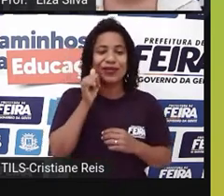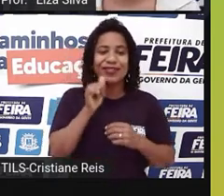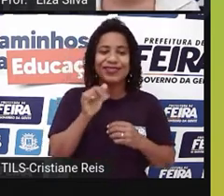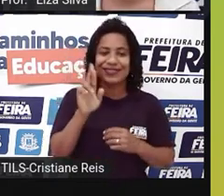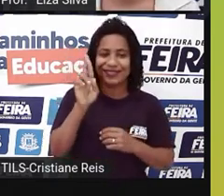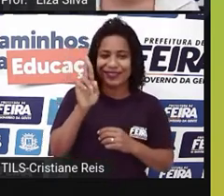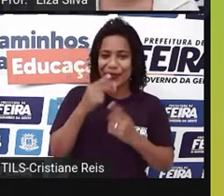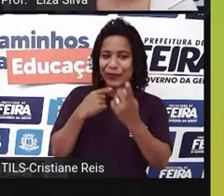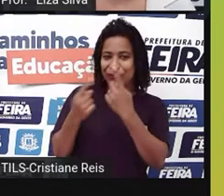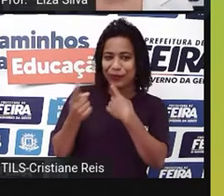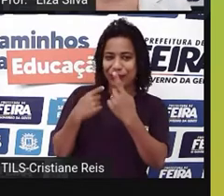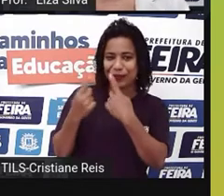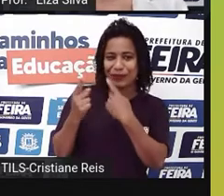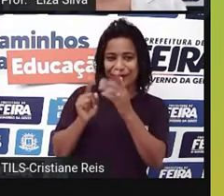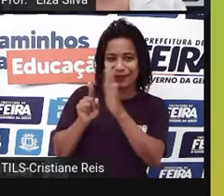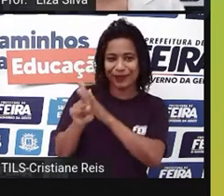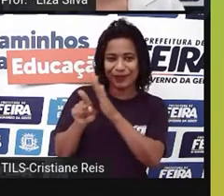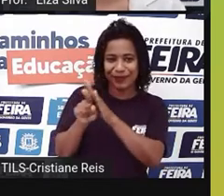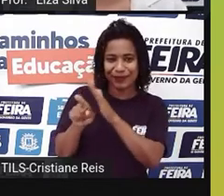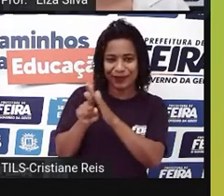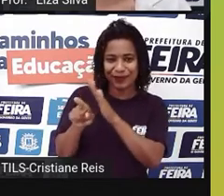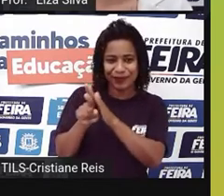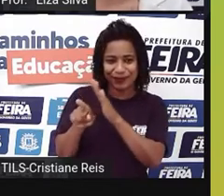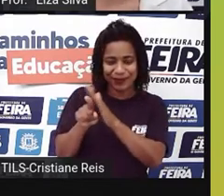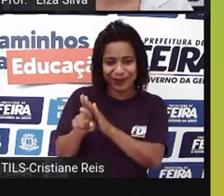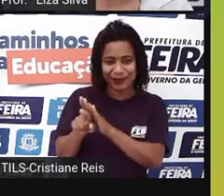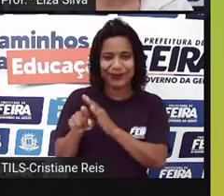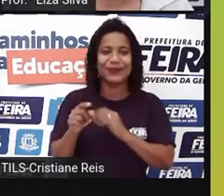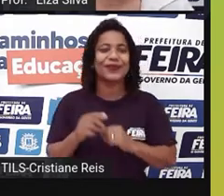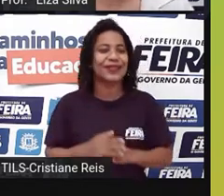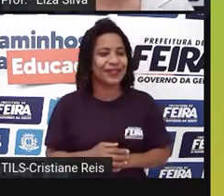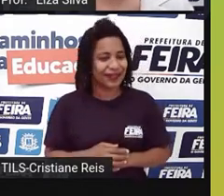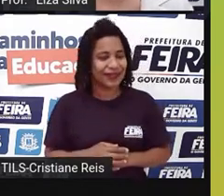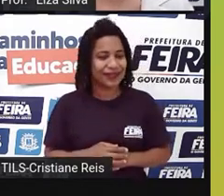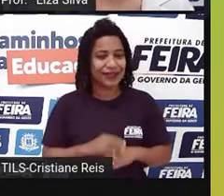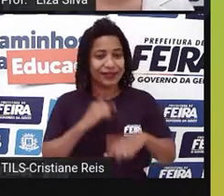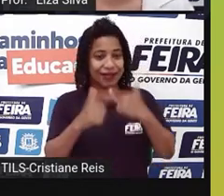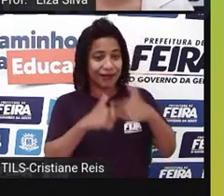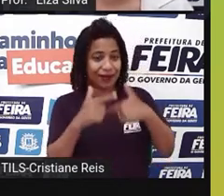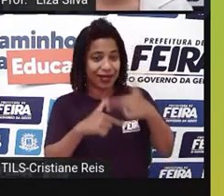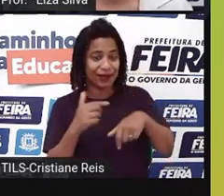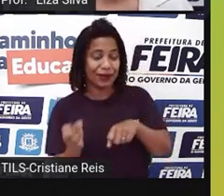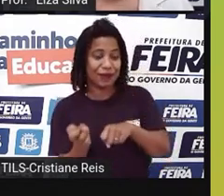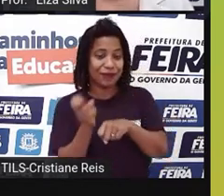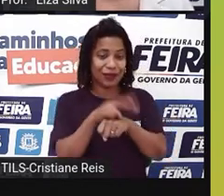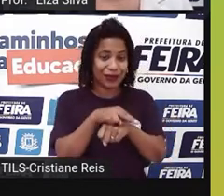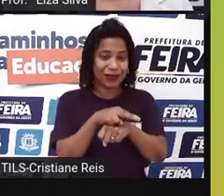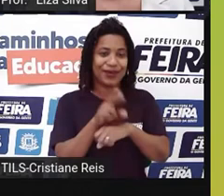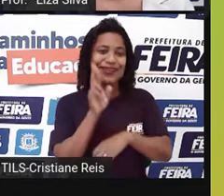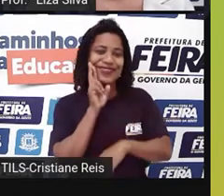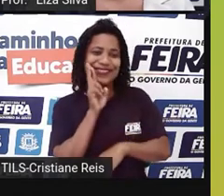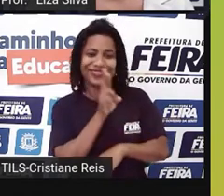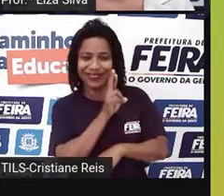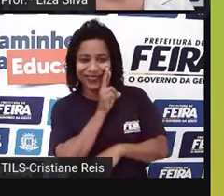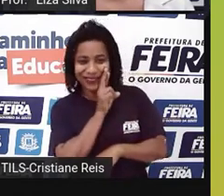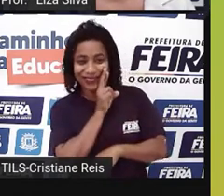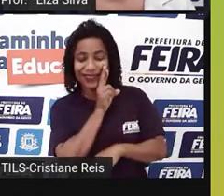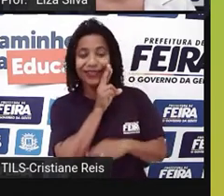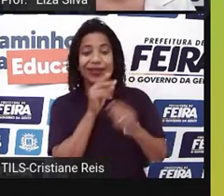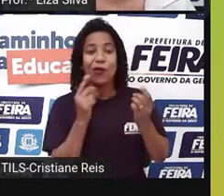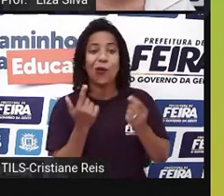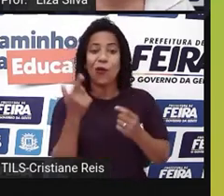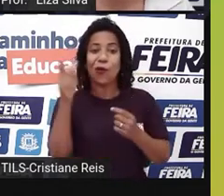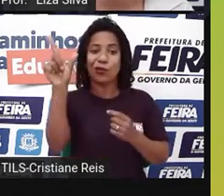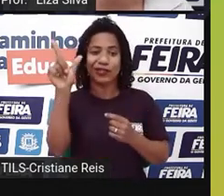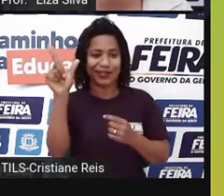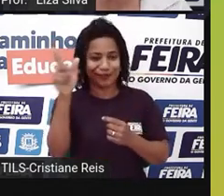com o John. Porque na empresa onde ela trabalha tem uma vaga para trabalhar no restaurante. E agora ela vai fazer a entrevista com